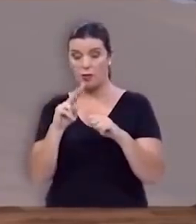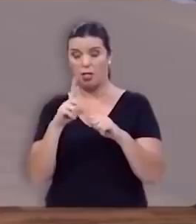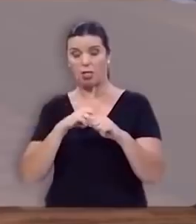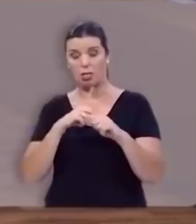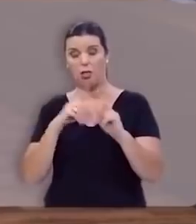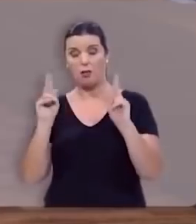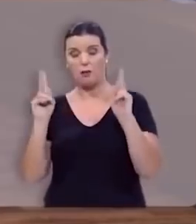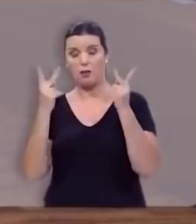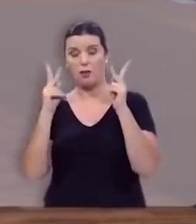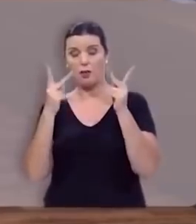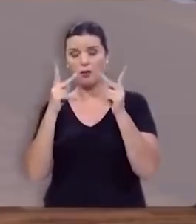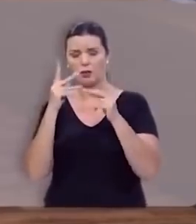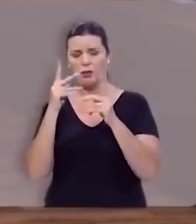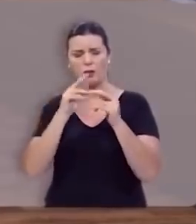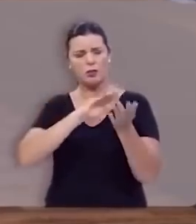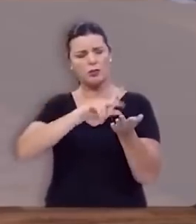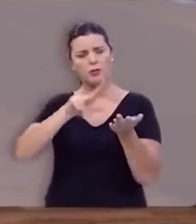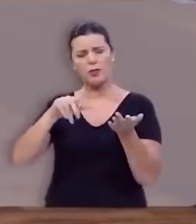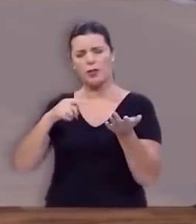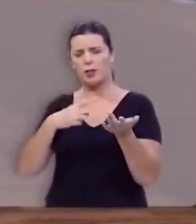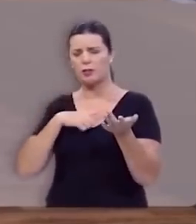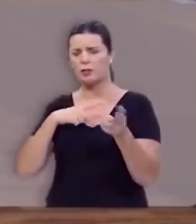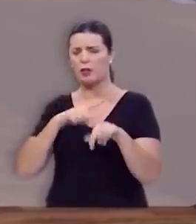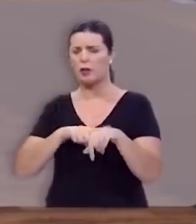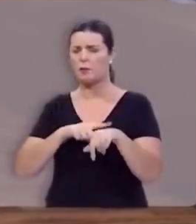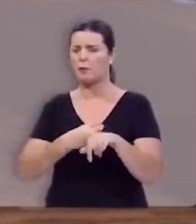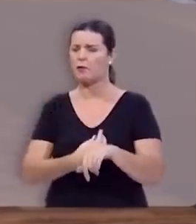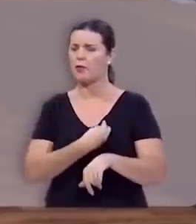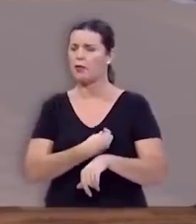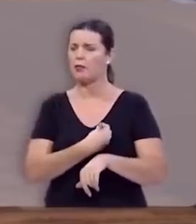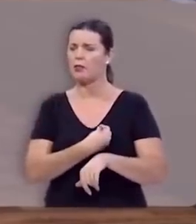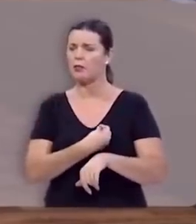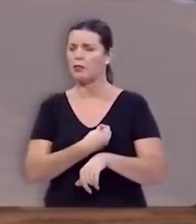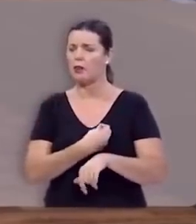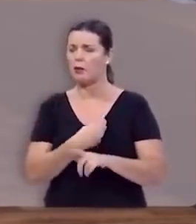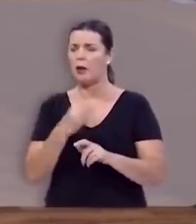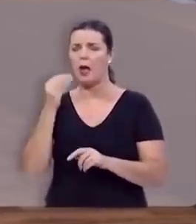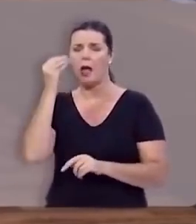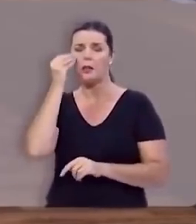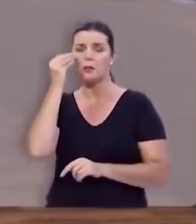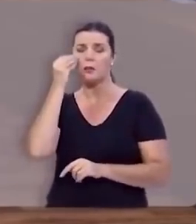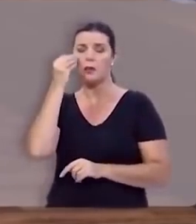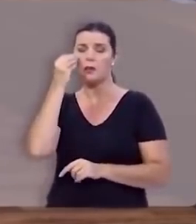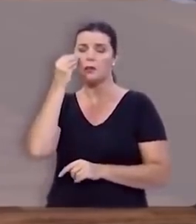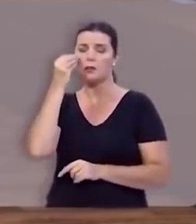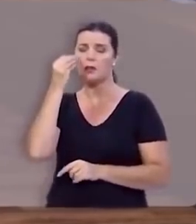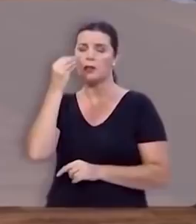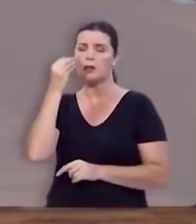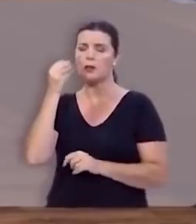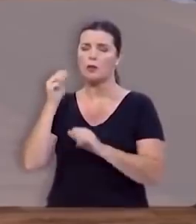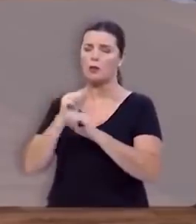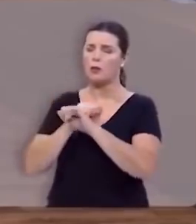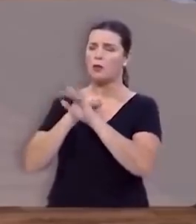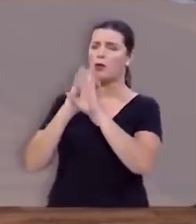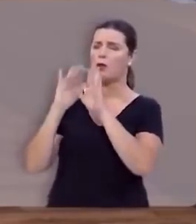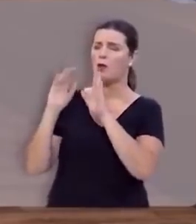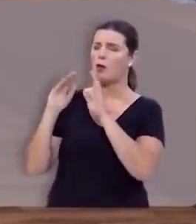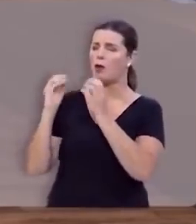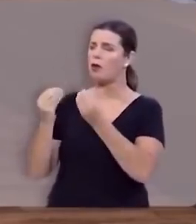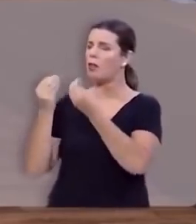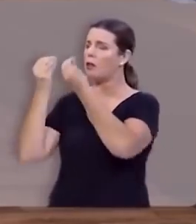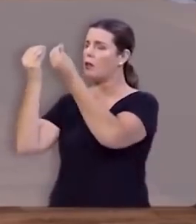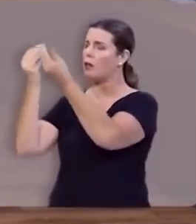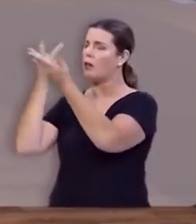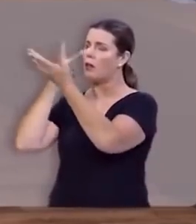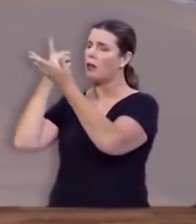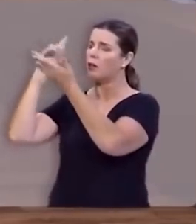nas mais diversas áreas da vida, para que eles experimentem consagradora vitória e tributem